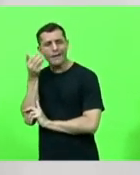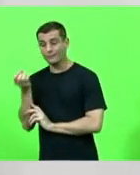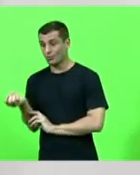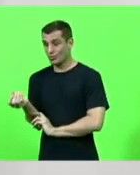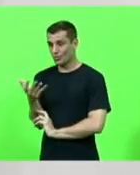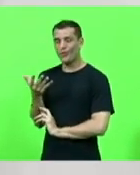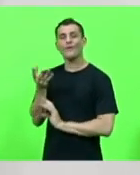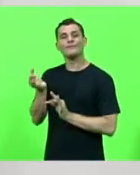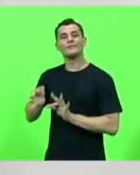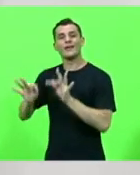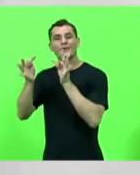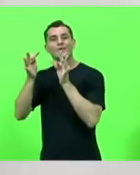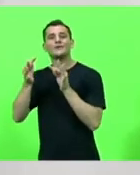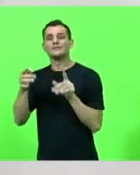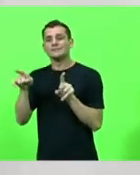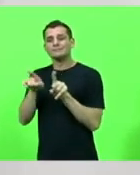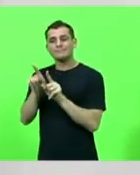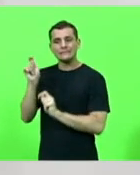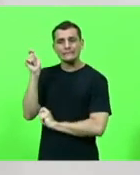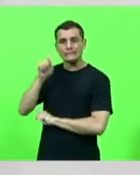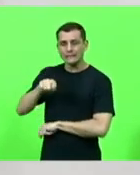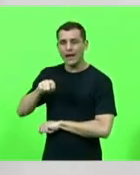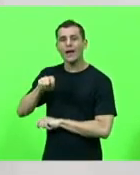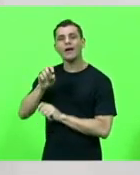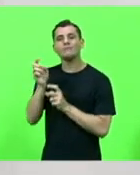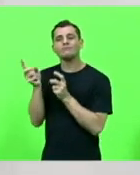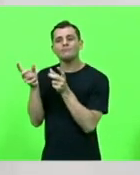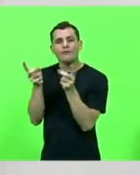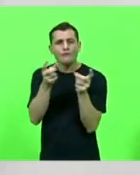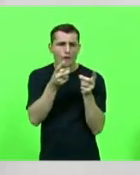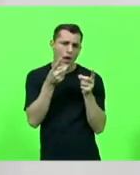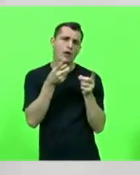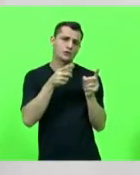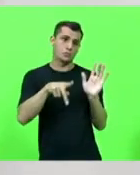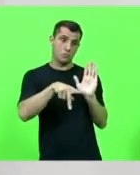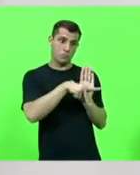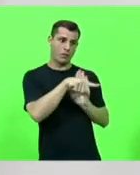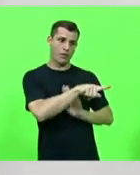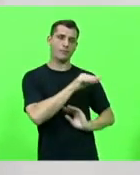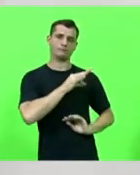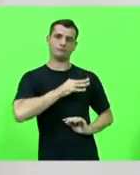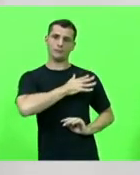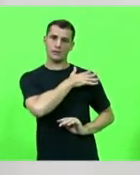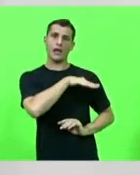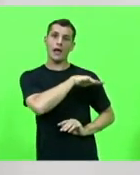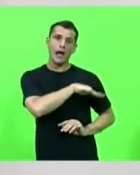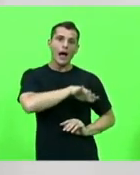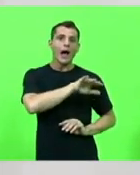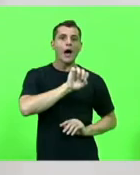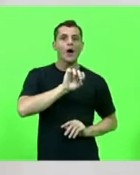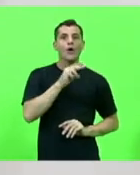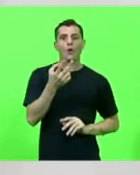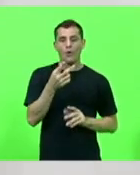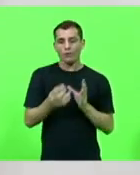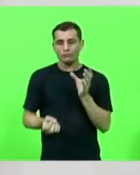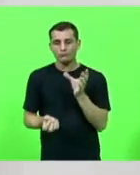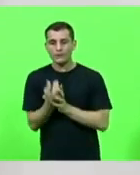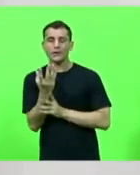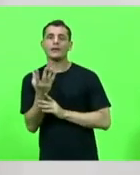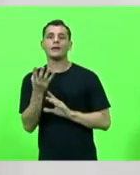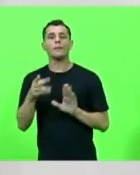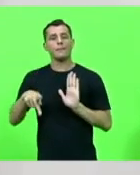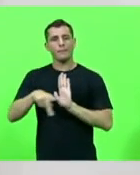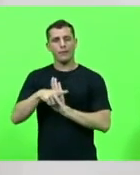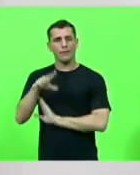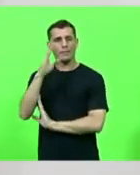vendendo esses produtos para as forças armadas e produzir produtos de defesa para o Brasil exterior então eu na